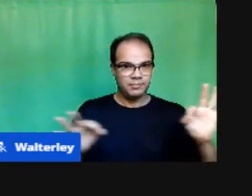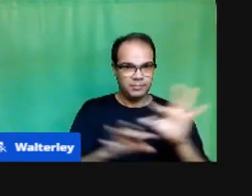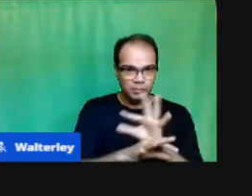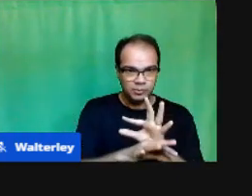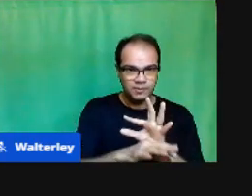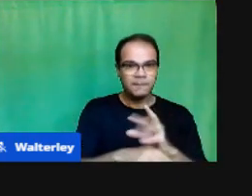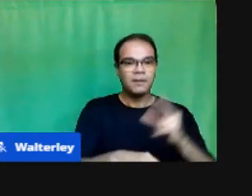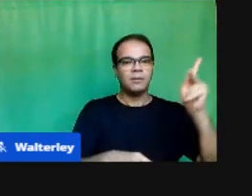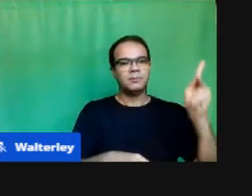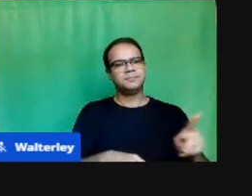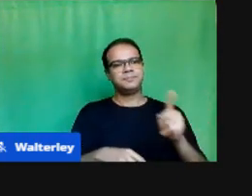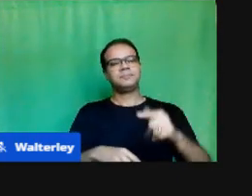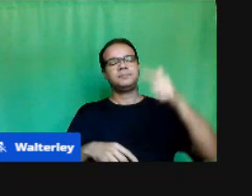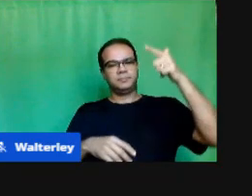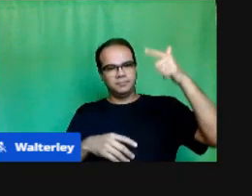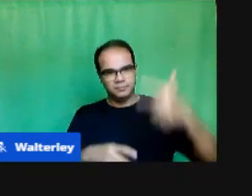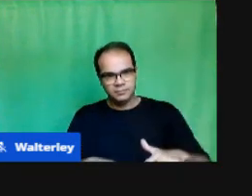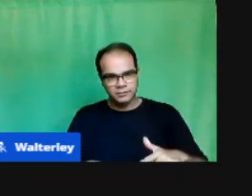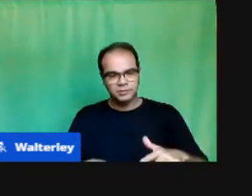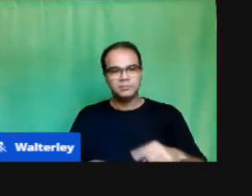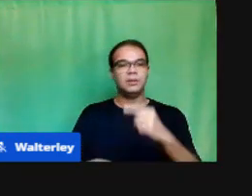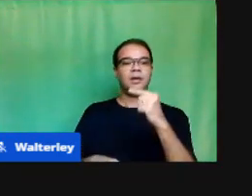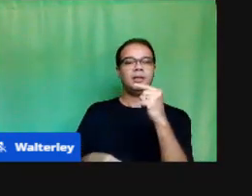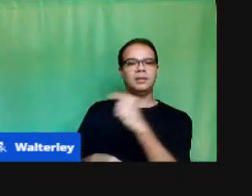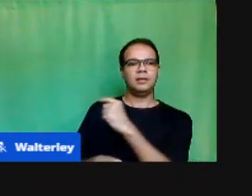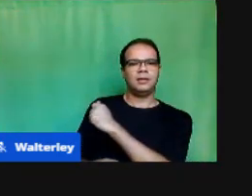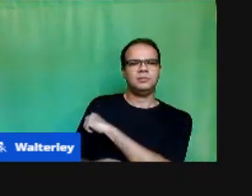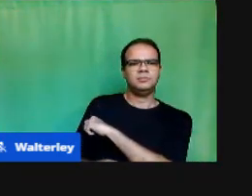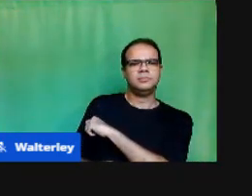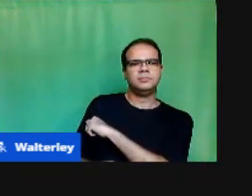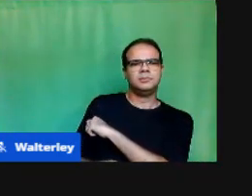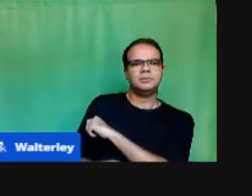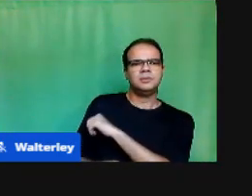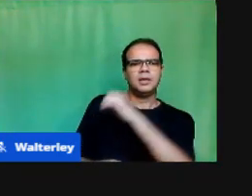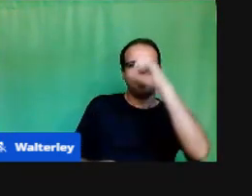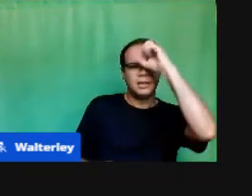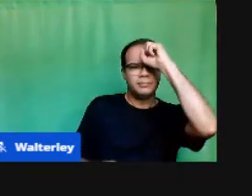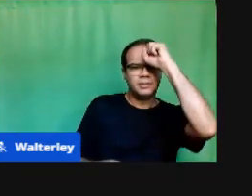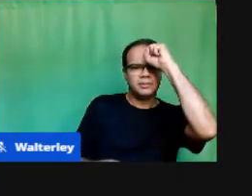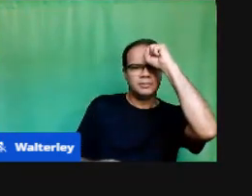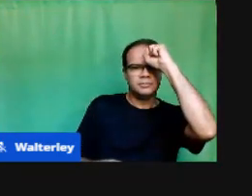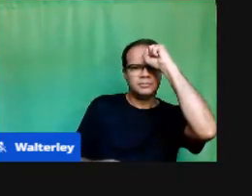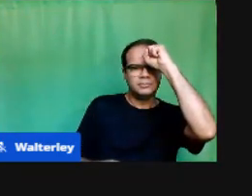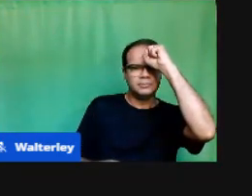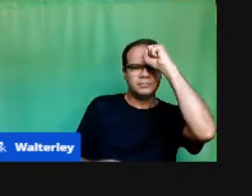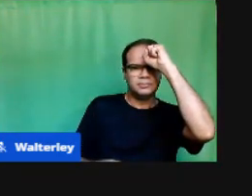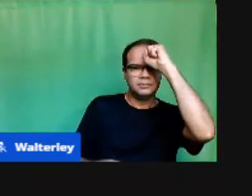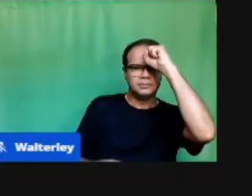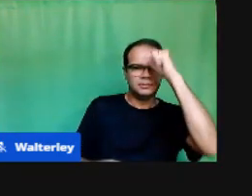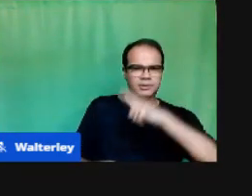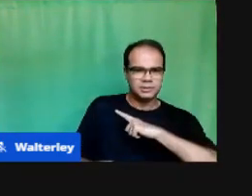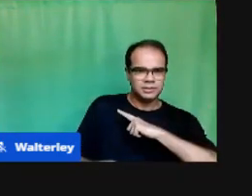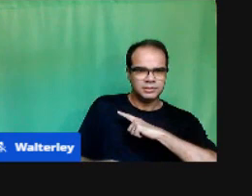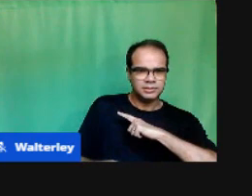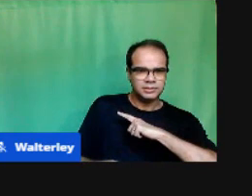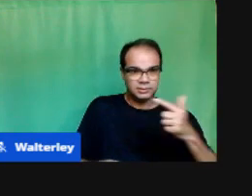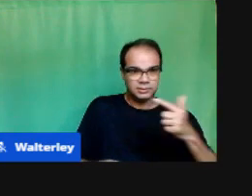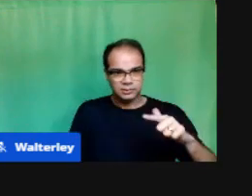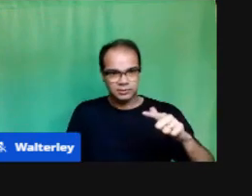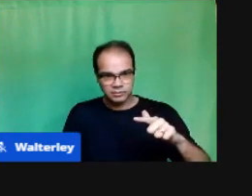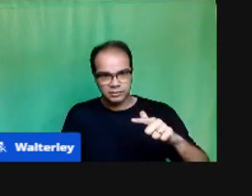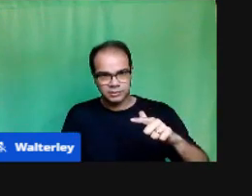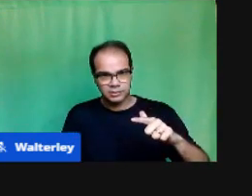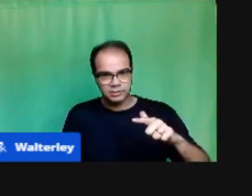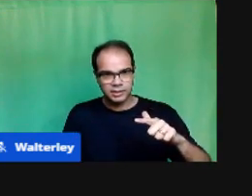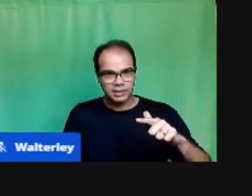diagnóstico Nós vamos Avaliar Avaliar Reavaliar Reavaliar retomar E às vezes Podemos Seguir